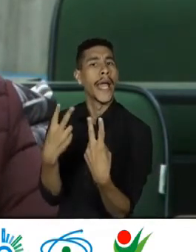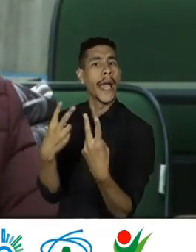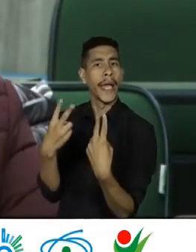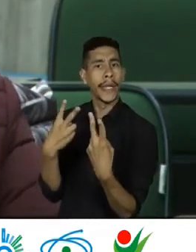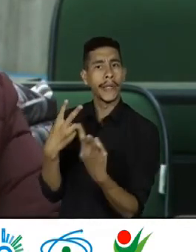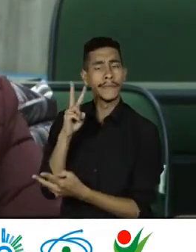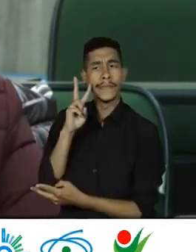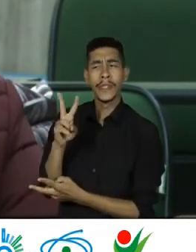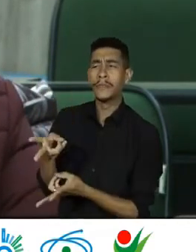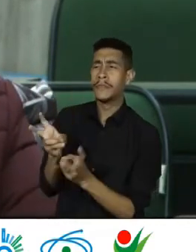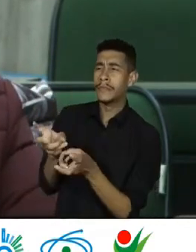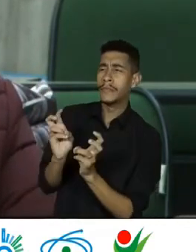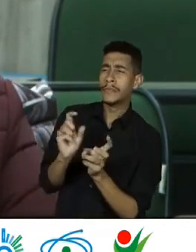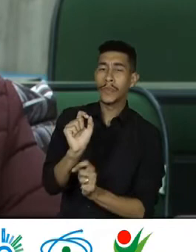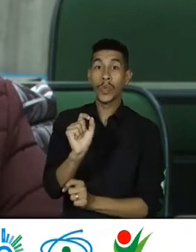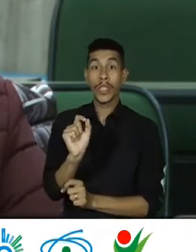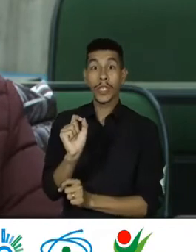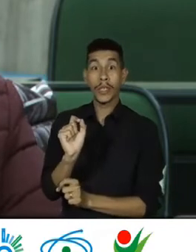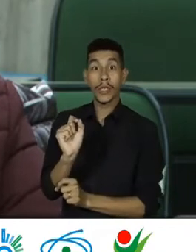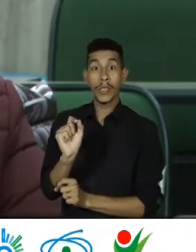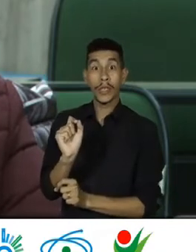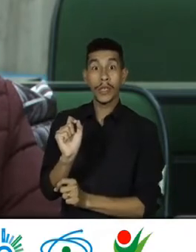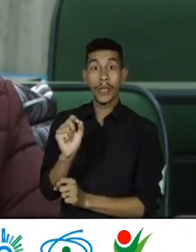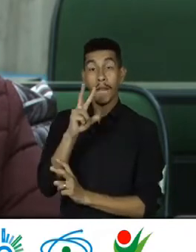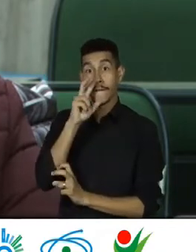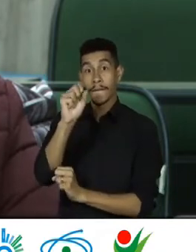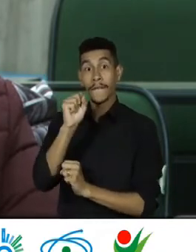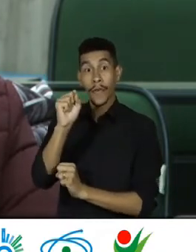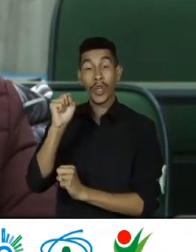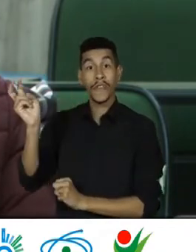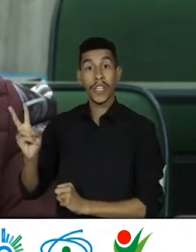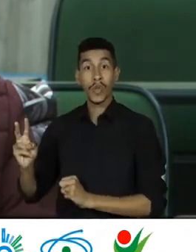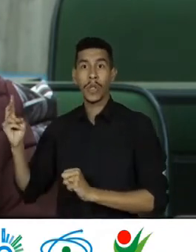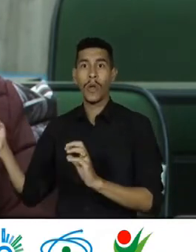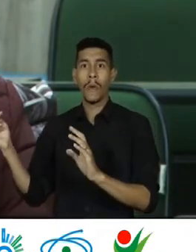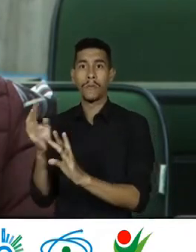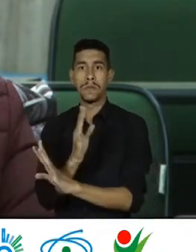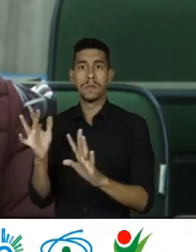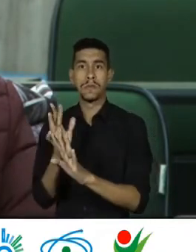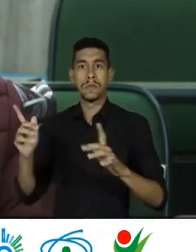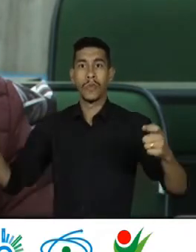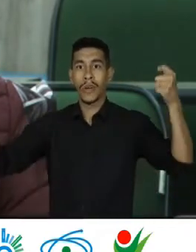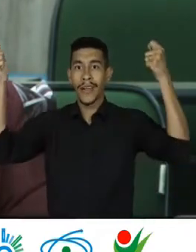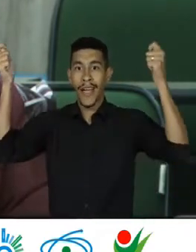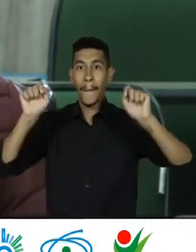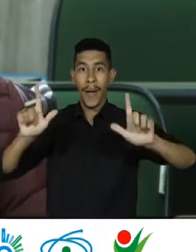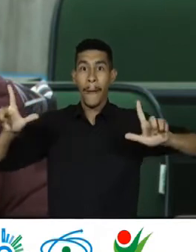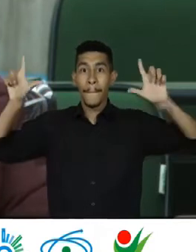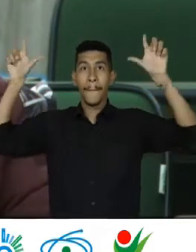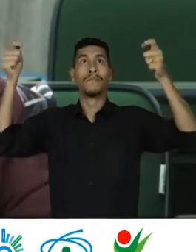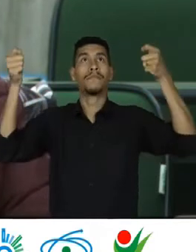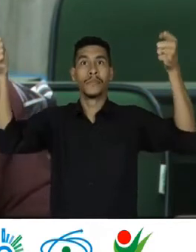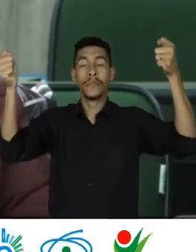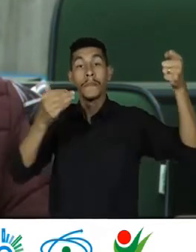nós Percebemos A presença Muito forte De venezuelanos Com cartazes Pedindo dinheiro Ou